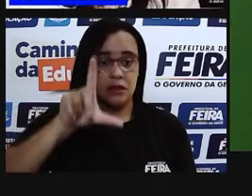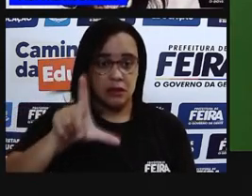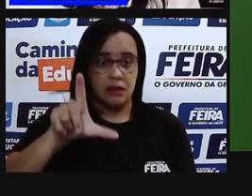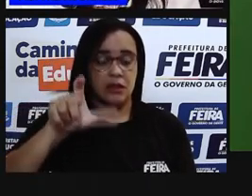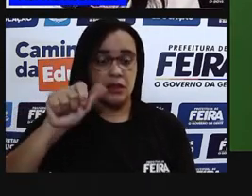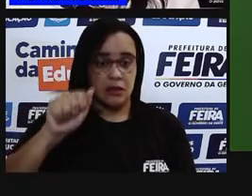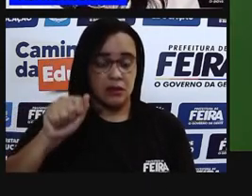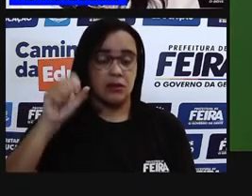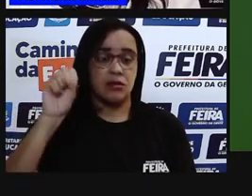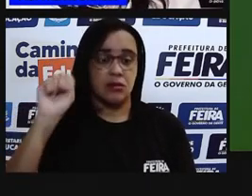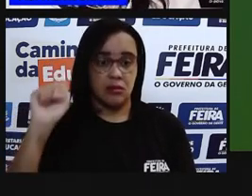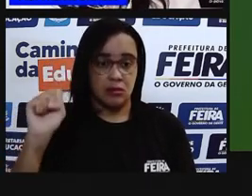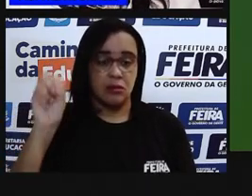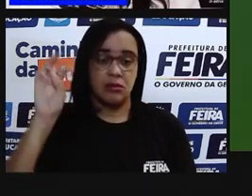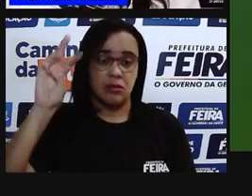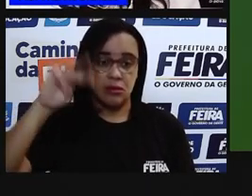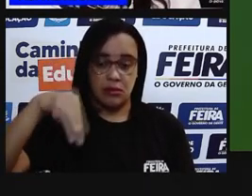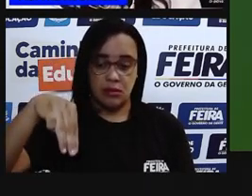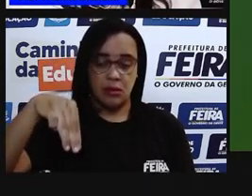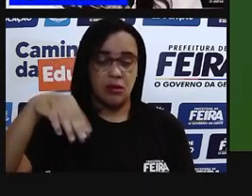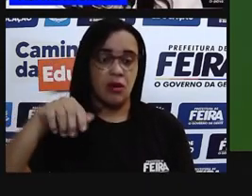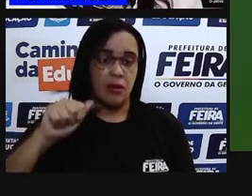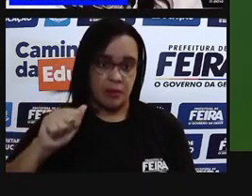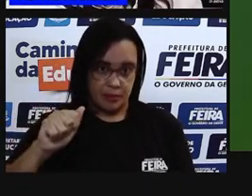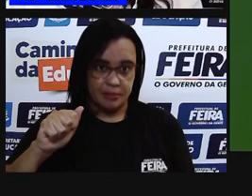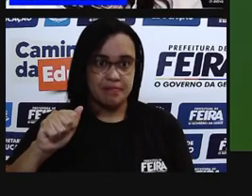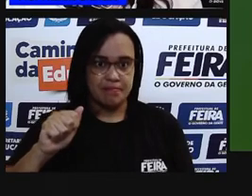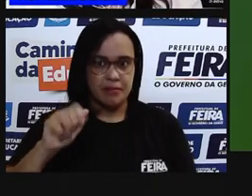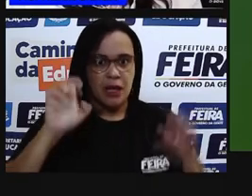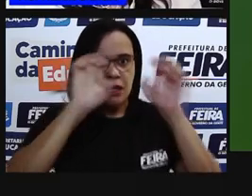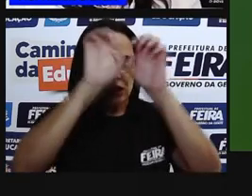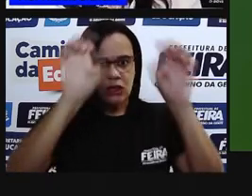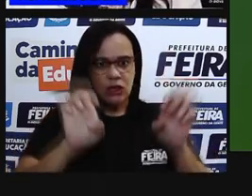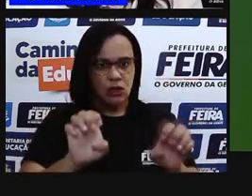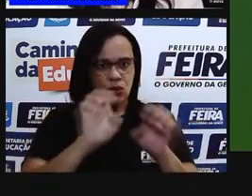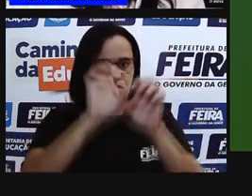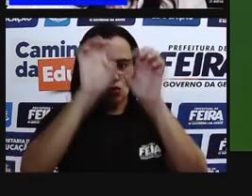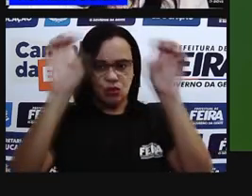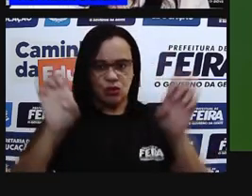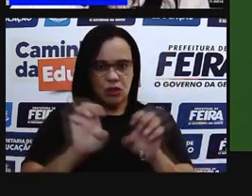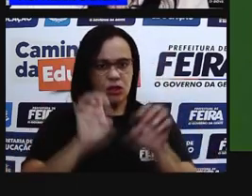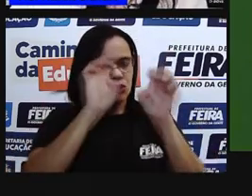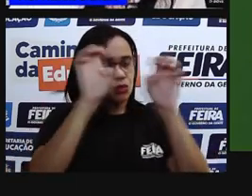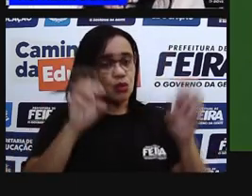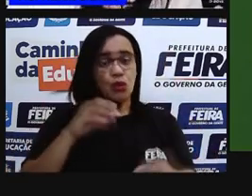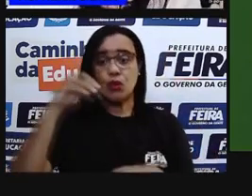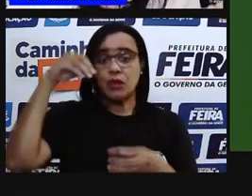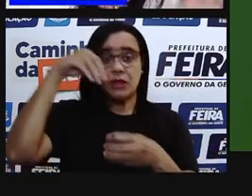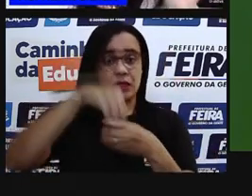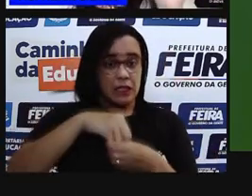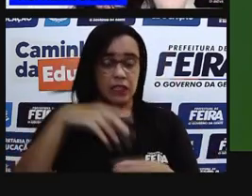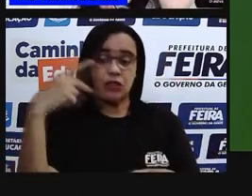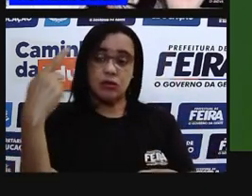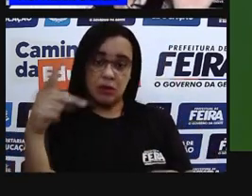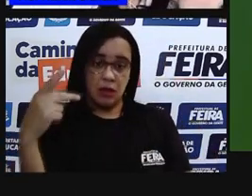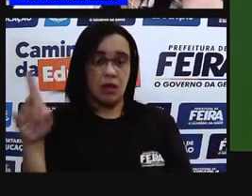eucariontes, vai ter essas outras estruturas aqui, que a gente chama de organelas.